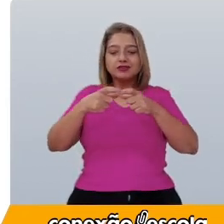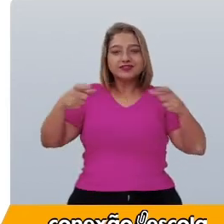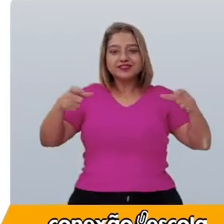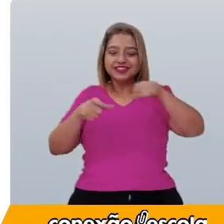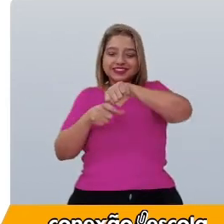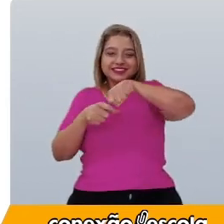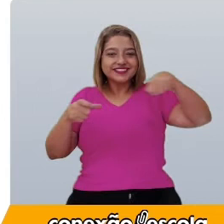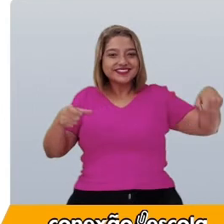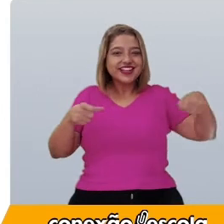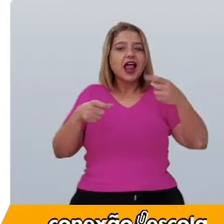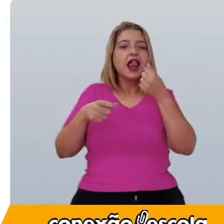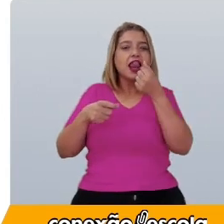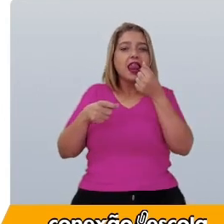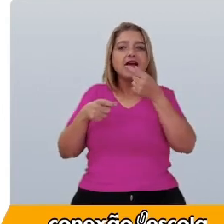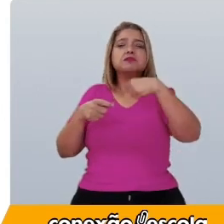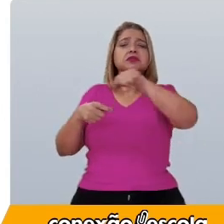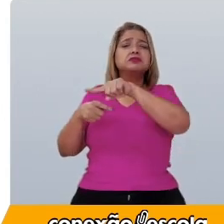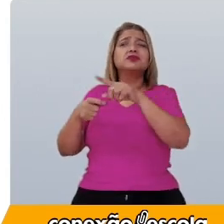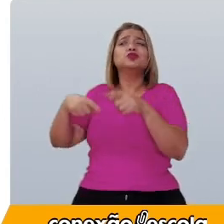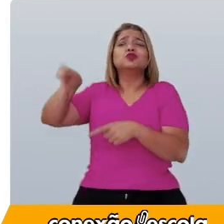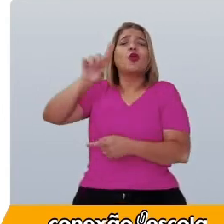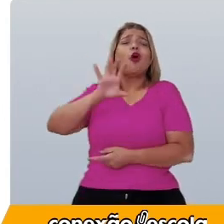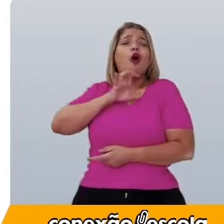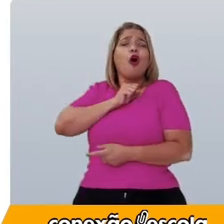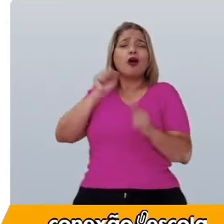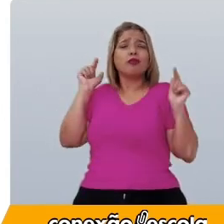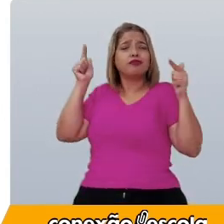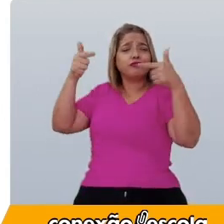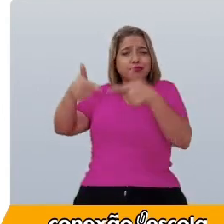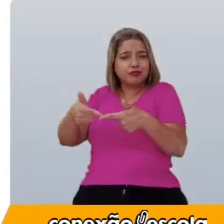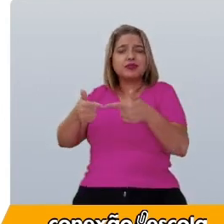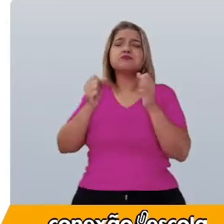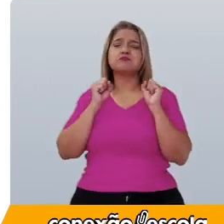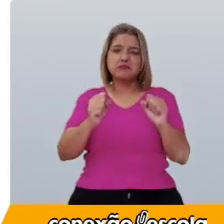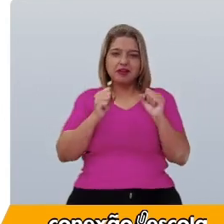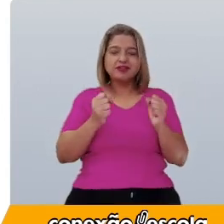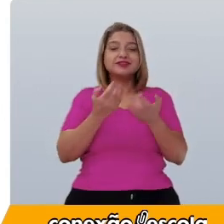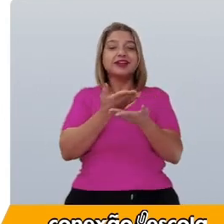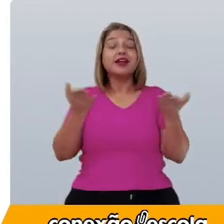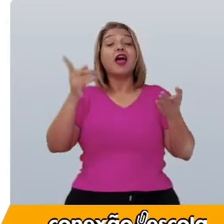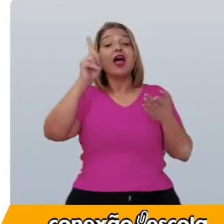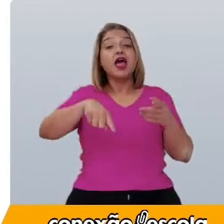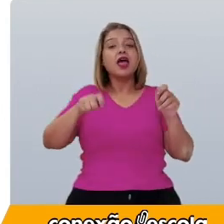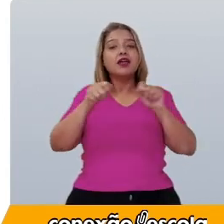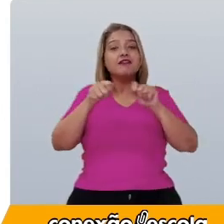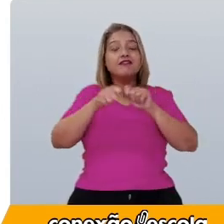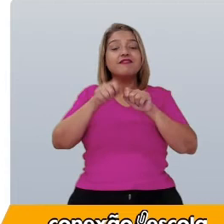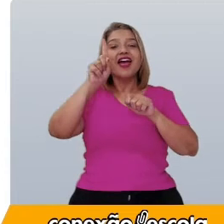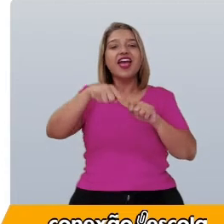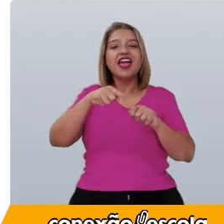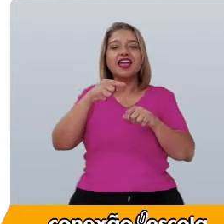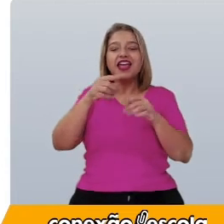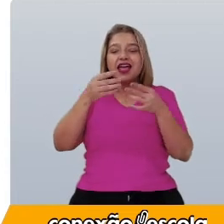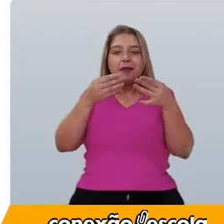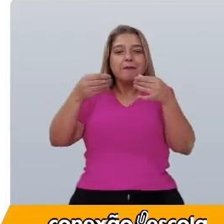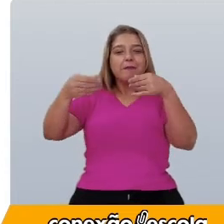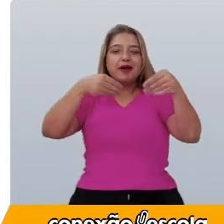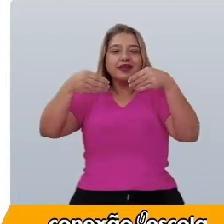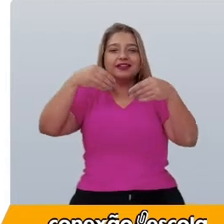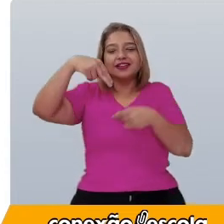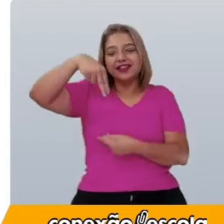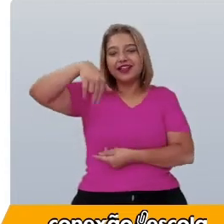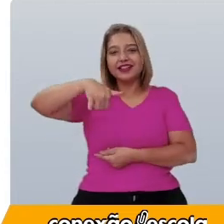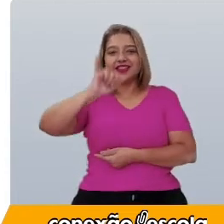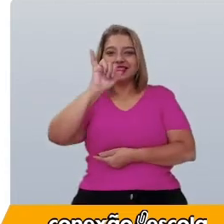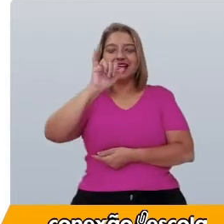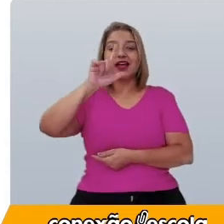queridinho do momento, sem medo. Estou falando do estojo feito de nylon, que possui